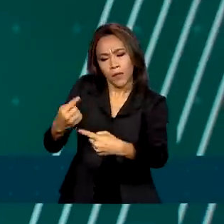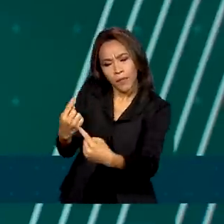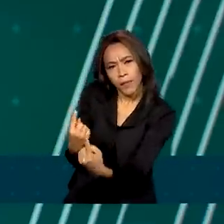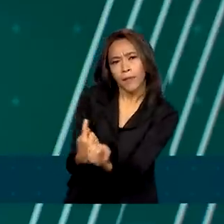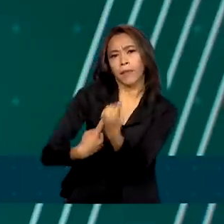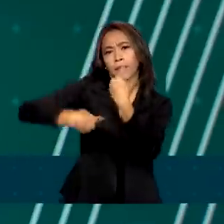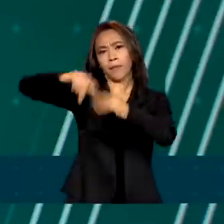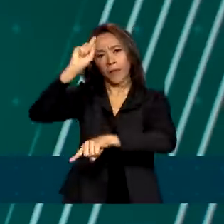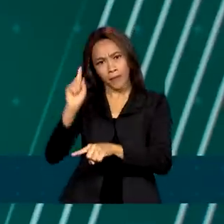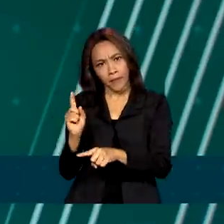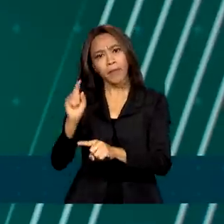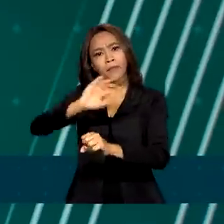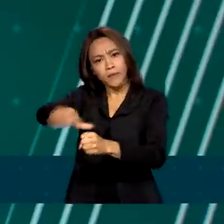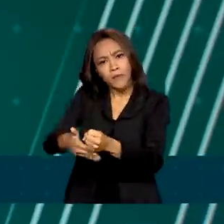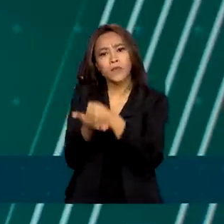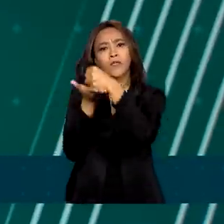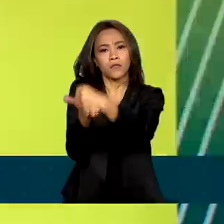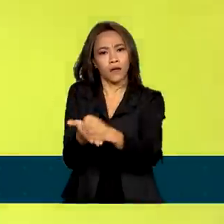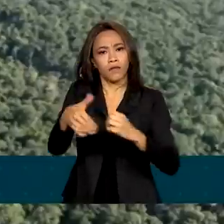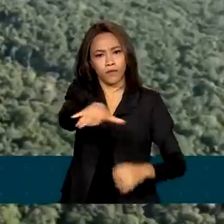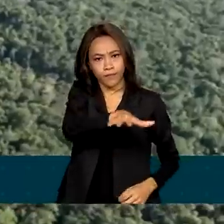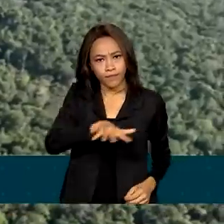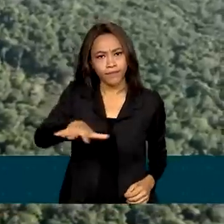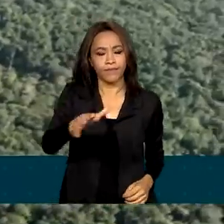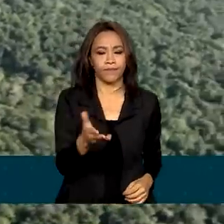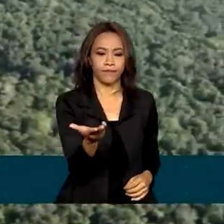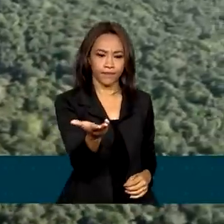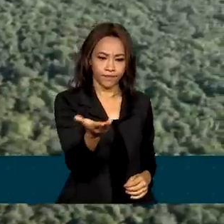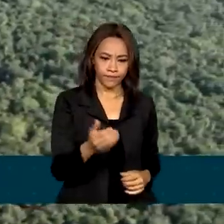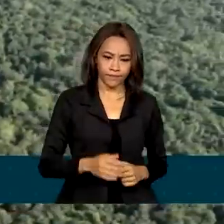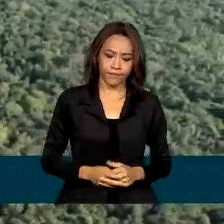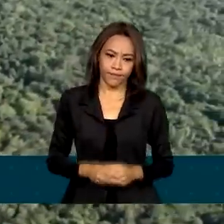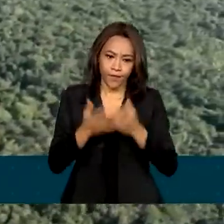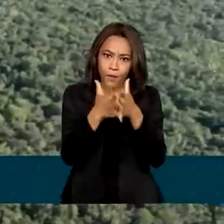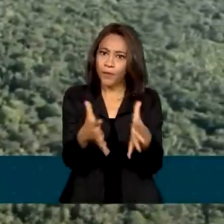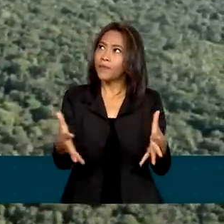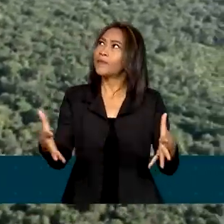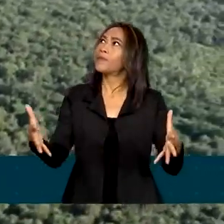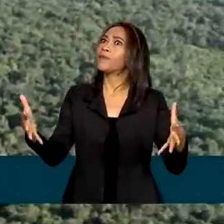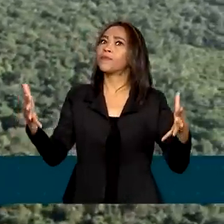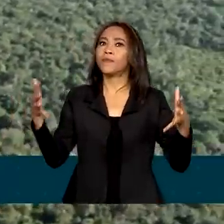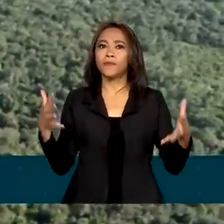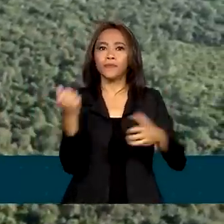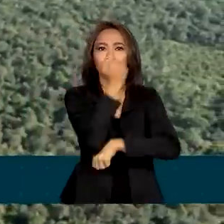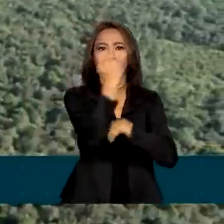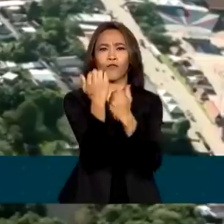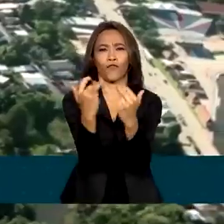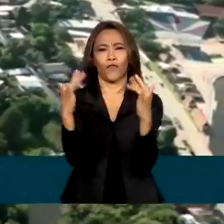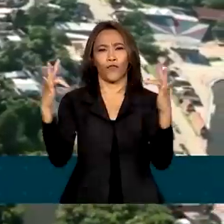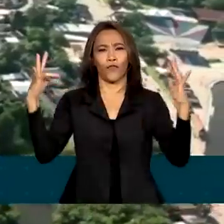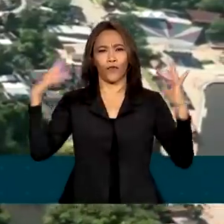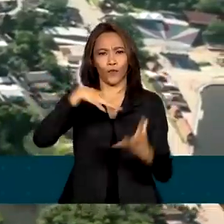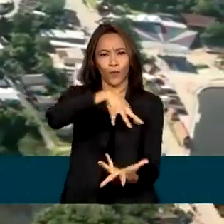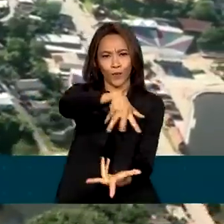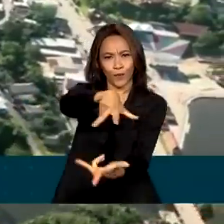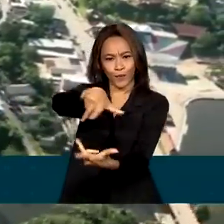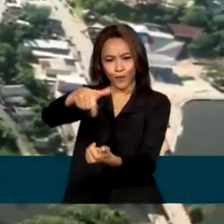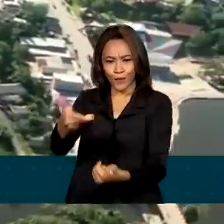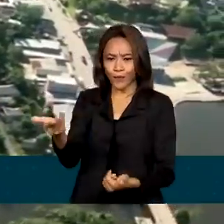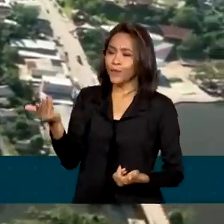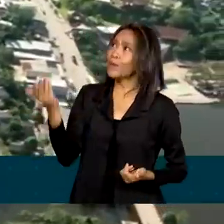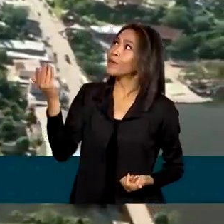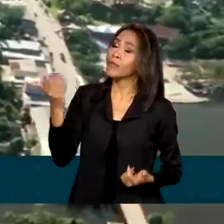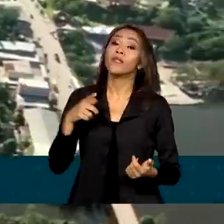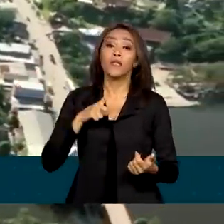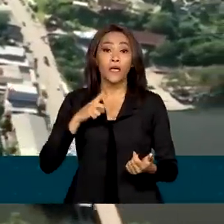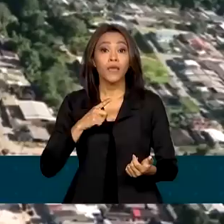desenvolvimento sustentável na região. A maior floresta tropical do mundo é também a casa de mais de 30